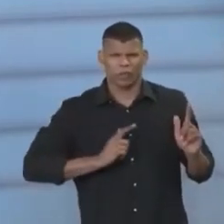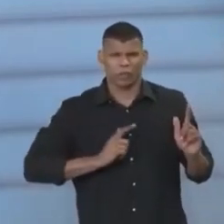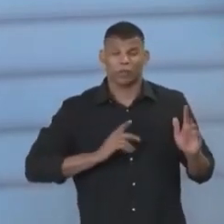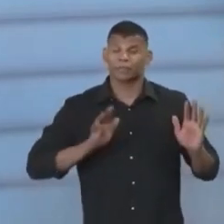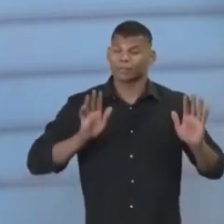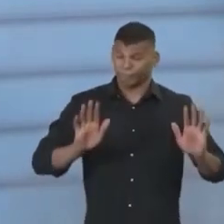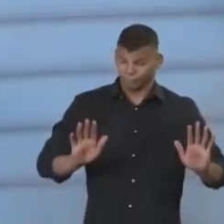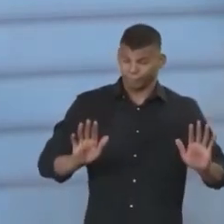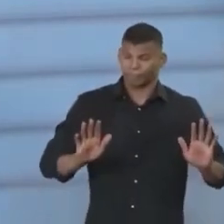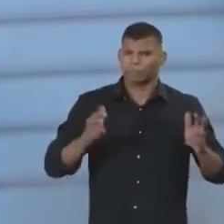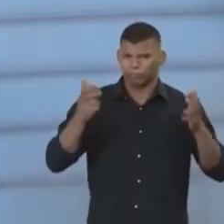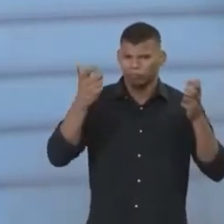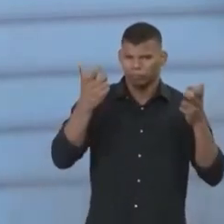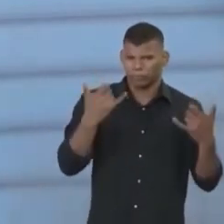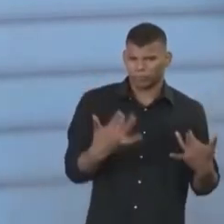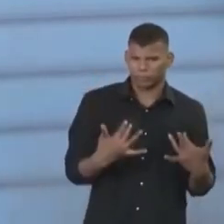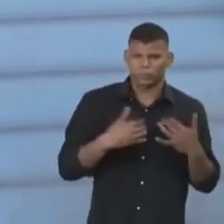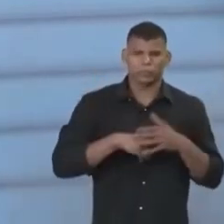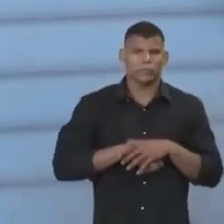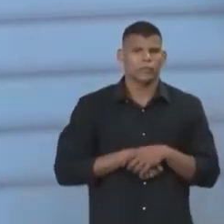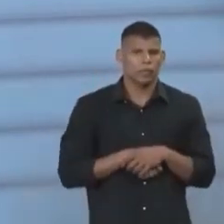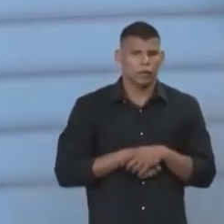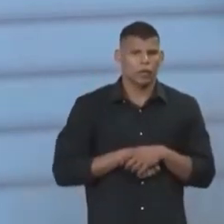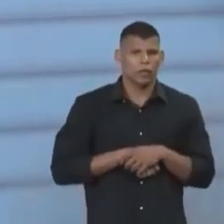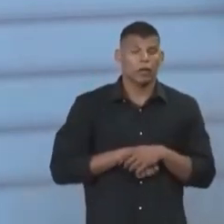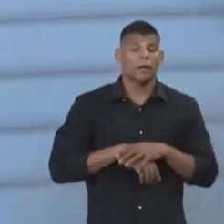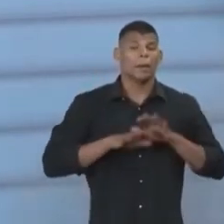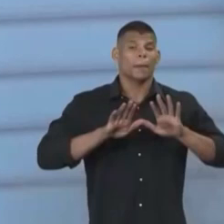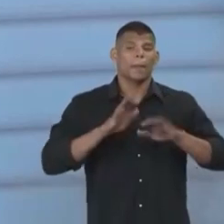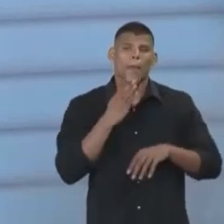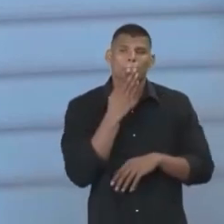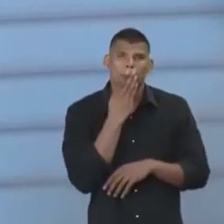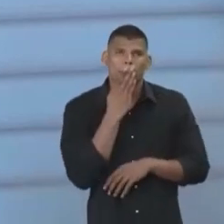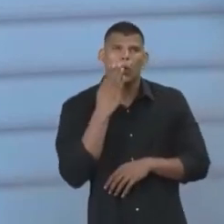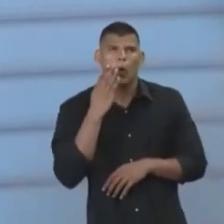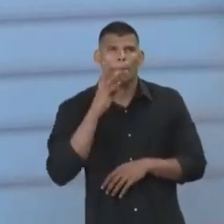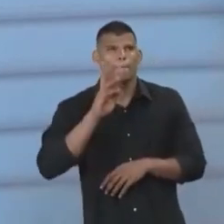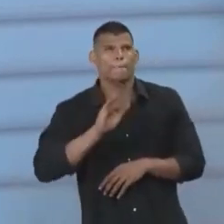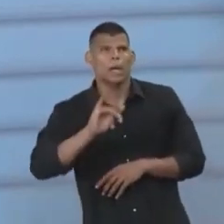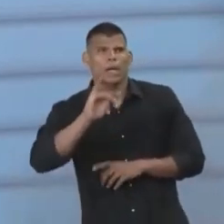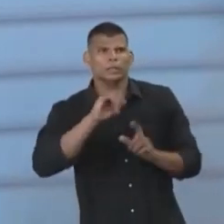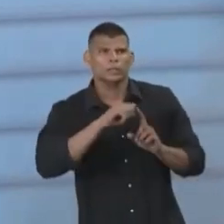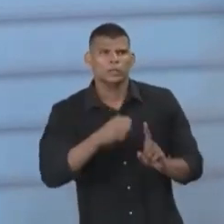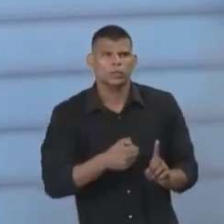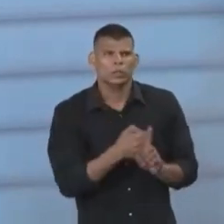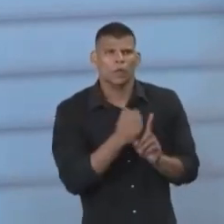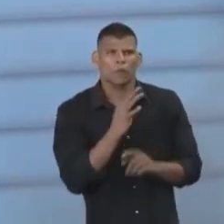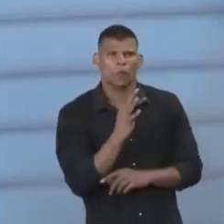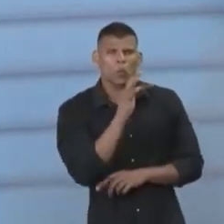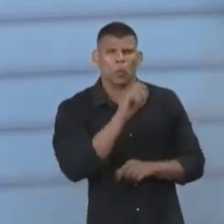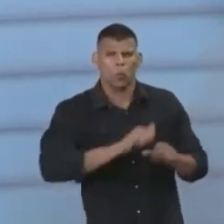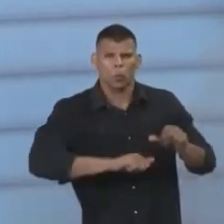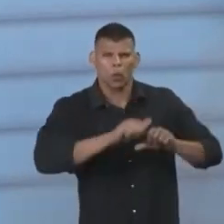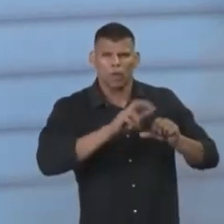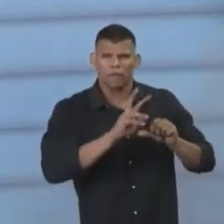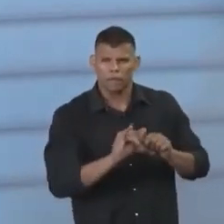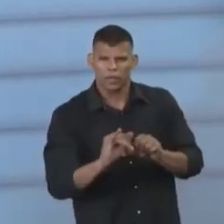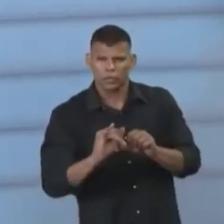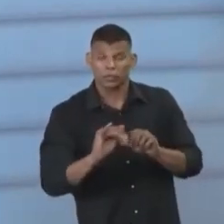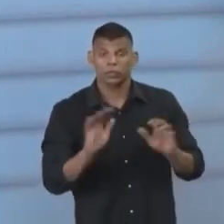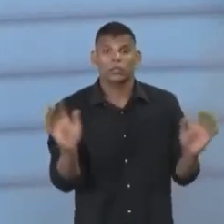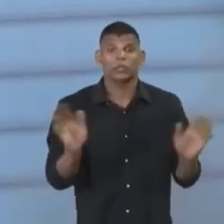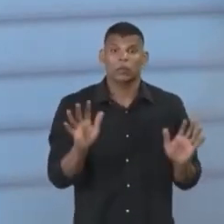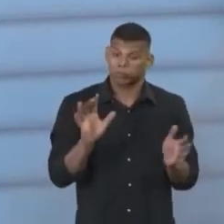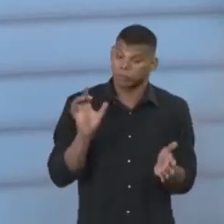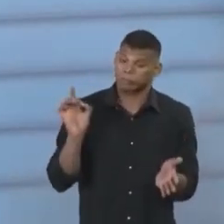Constituição, ela não pode se resumir a uma promessa para a sociedade sem que suas normas tenham realmente uma força